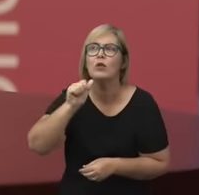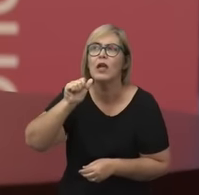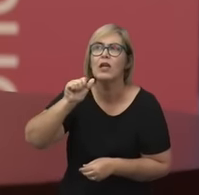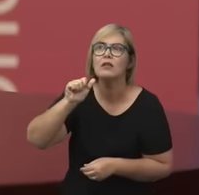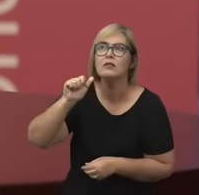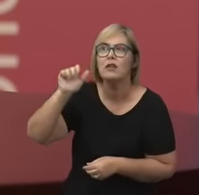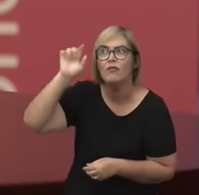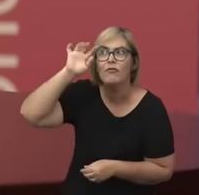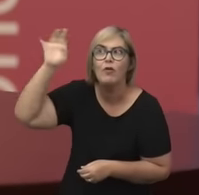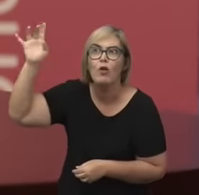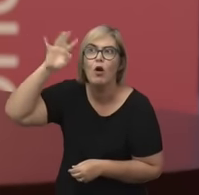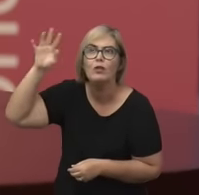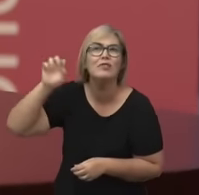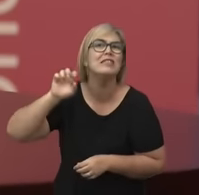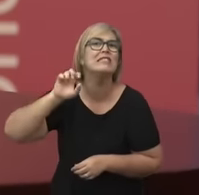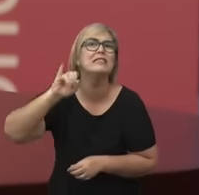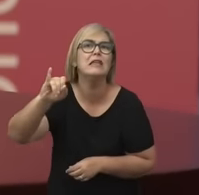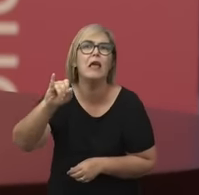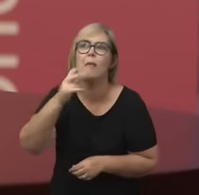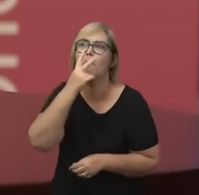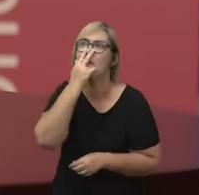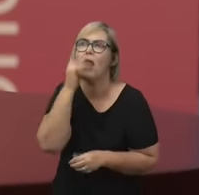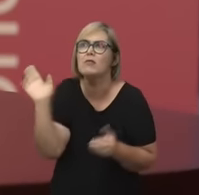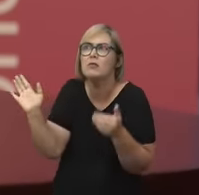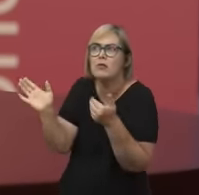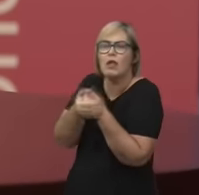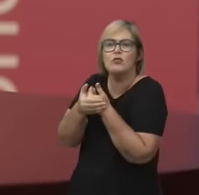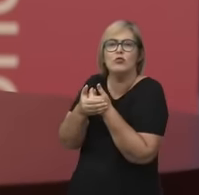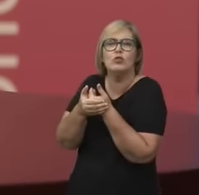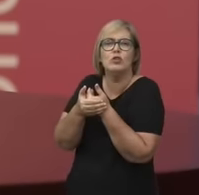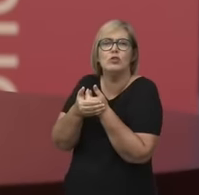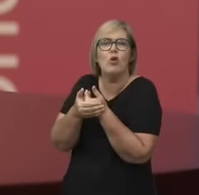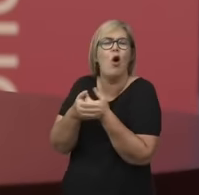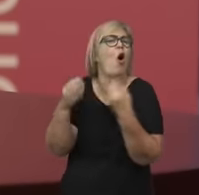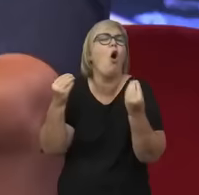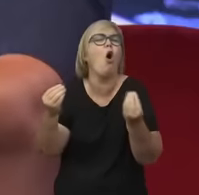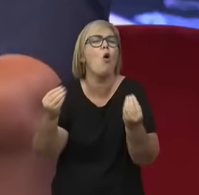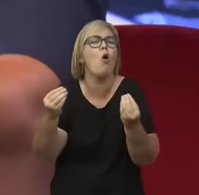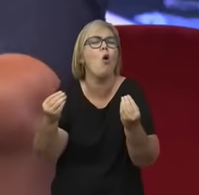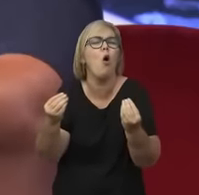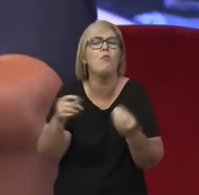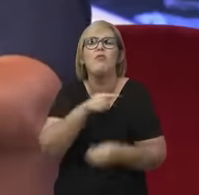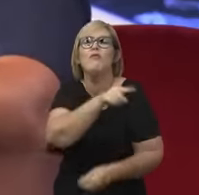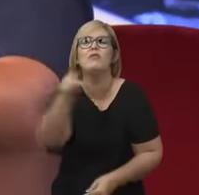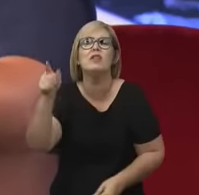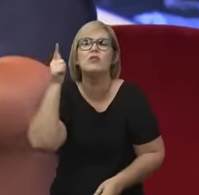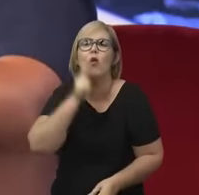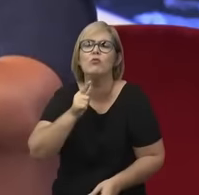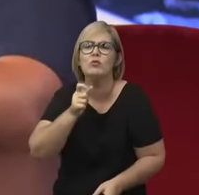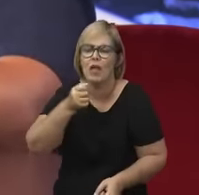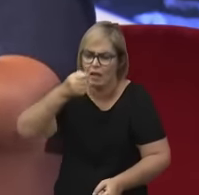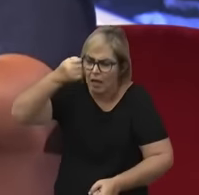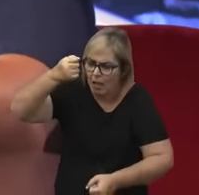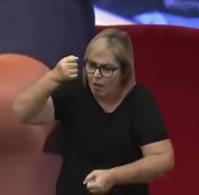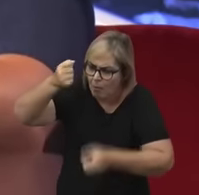Como você ouve uma voz no silêncio? Como você faz ver